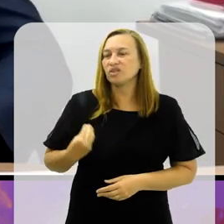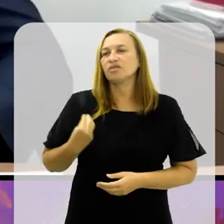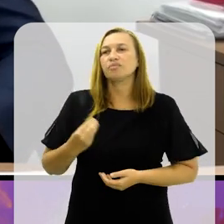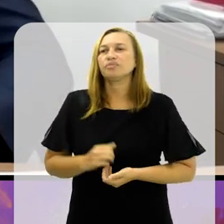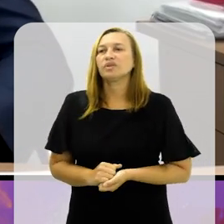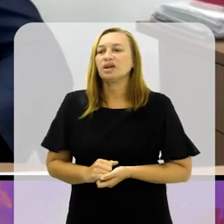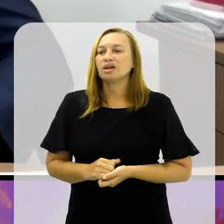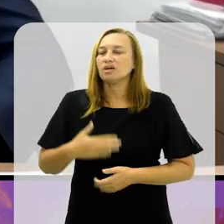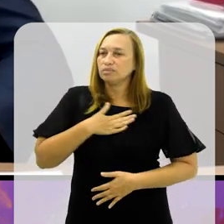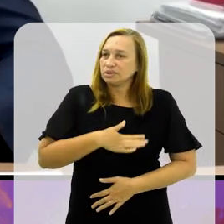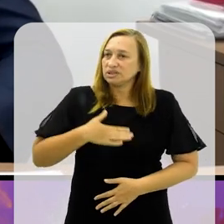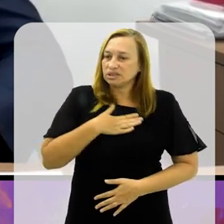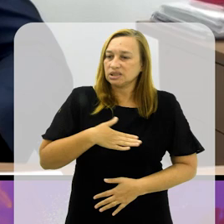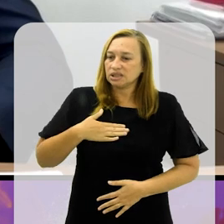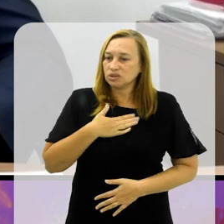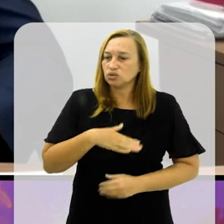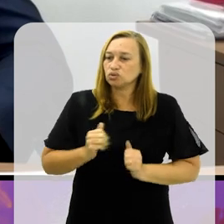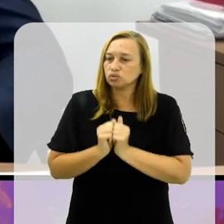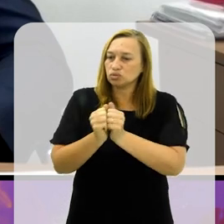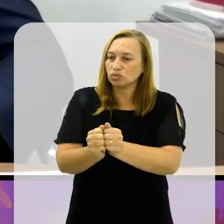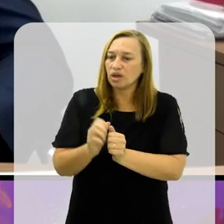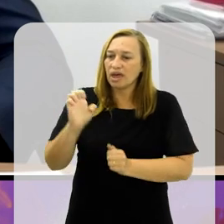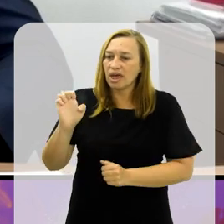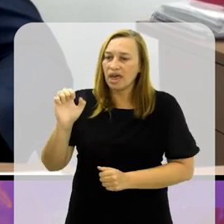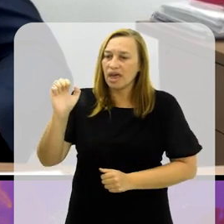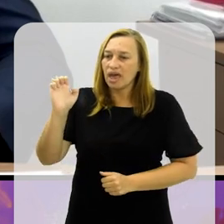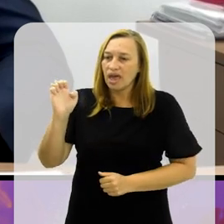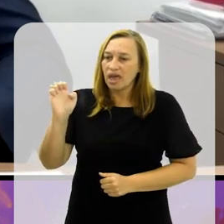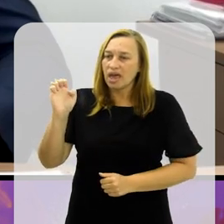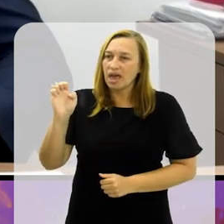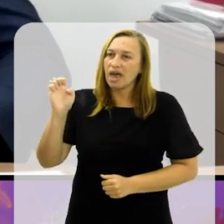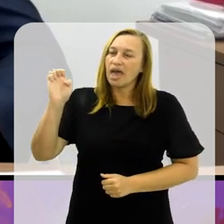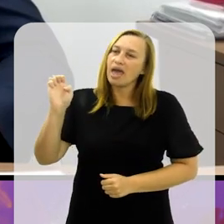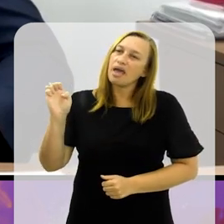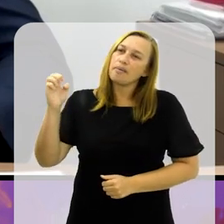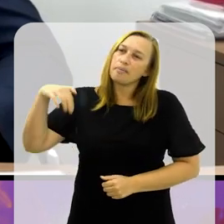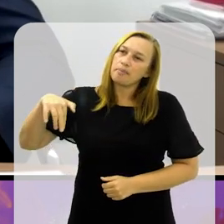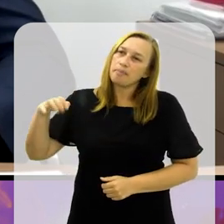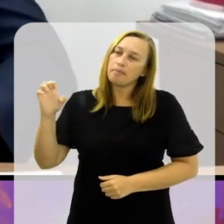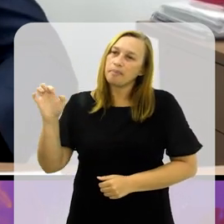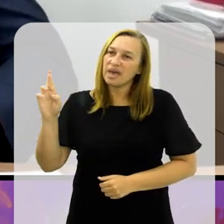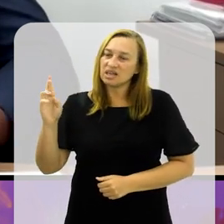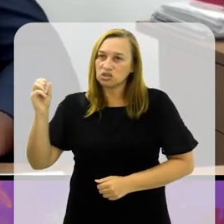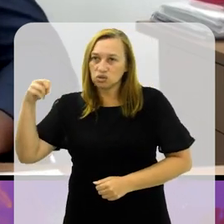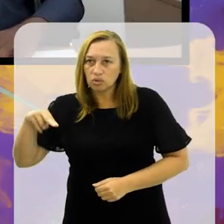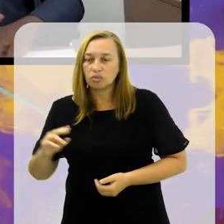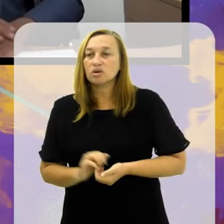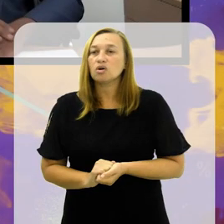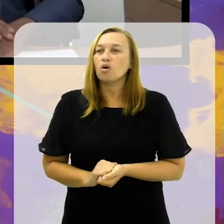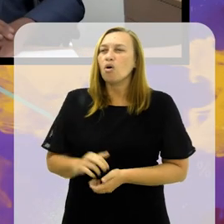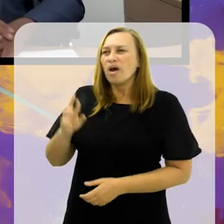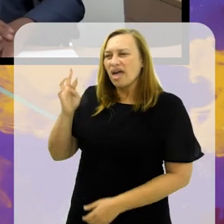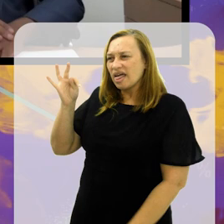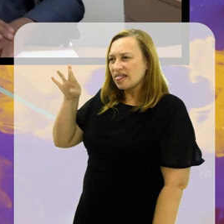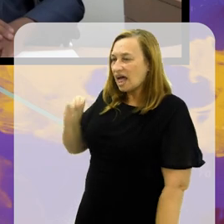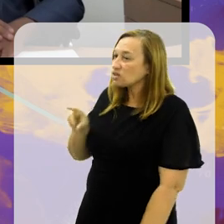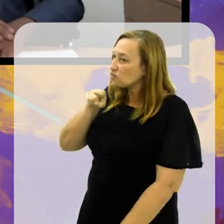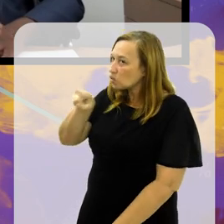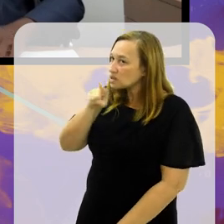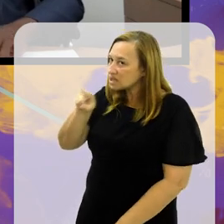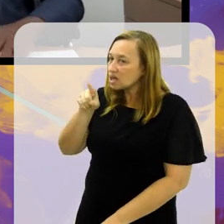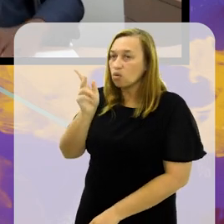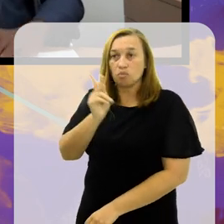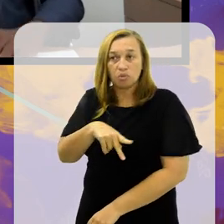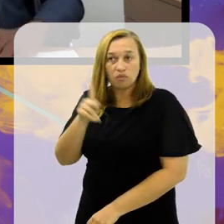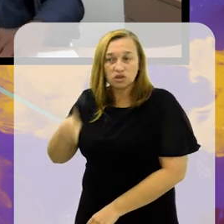um prazer estar com o Emerson aqui na Suderja e jogar o holofote nessas causas. Renato, você